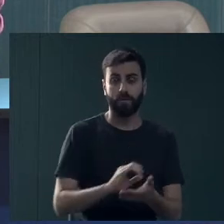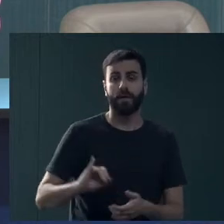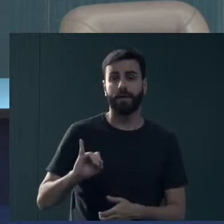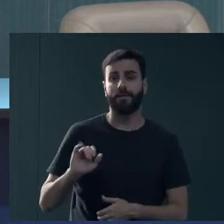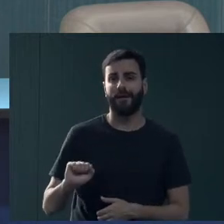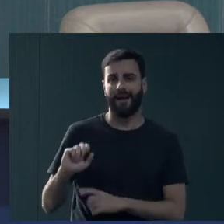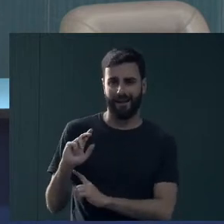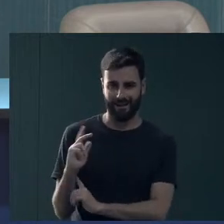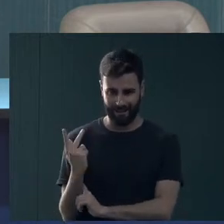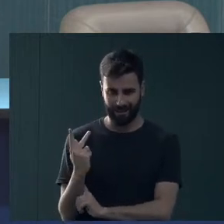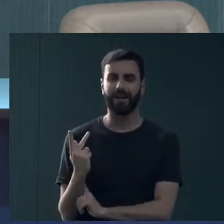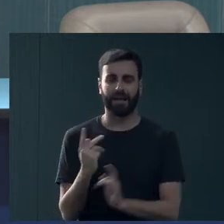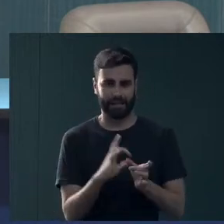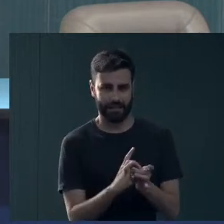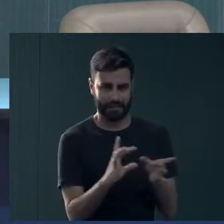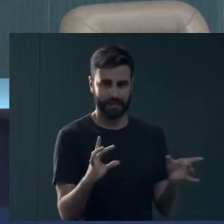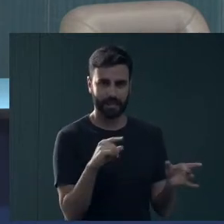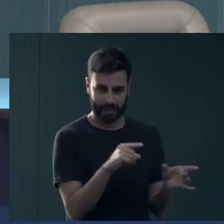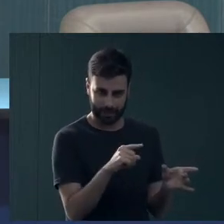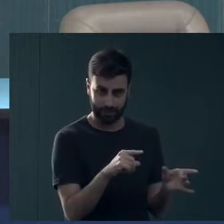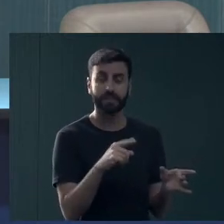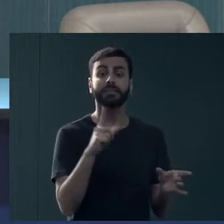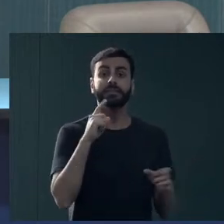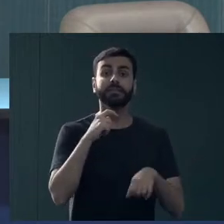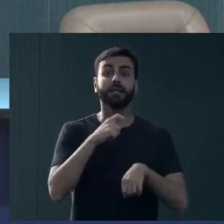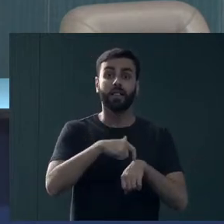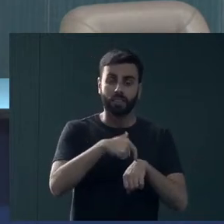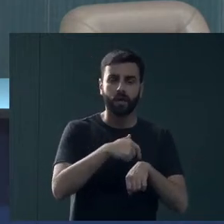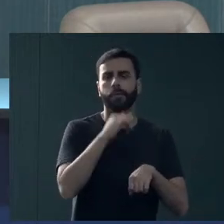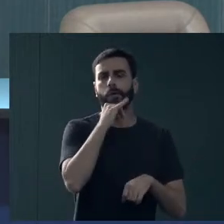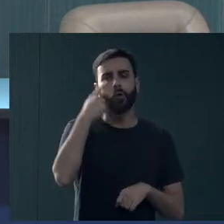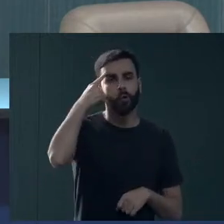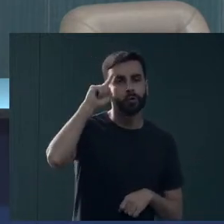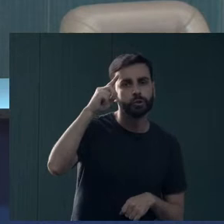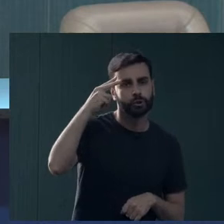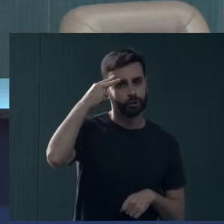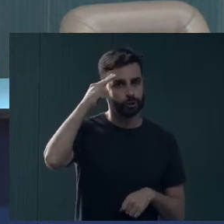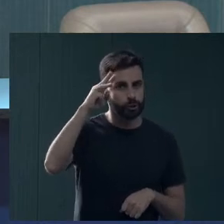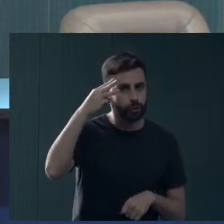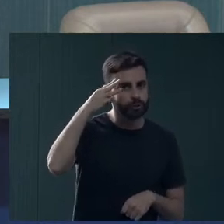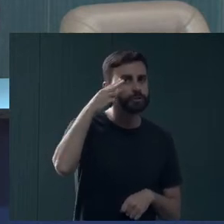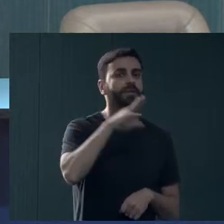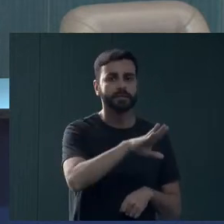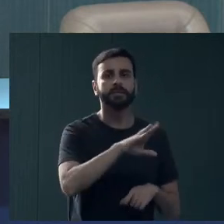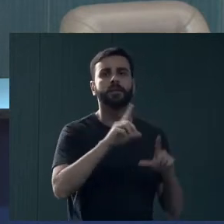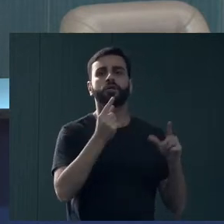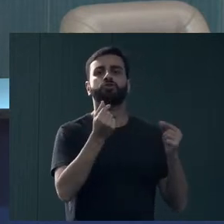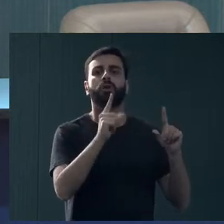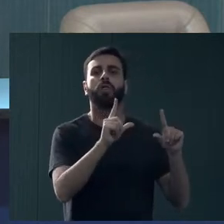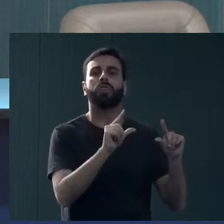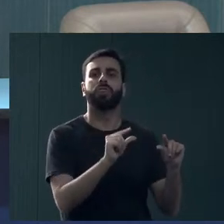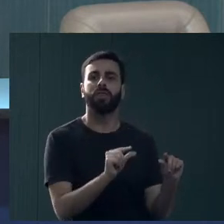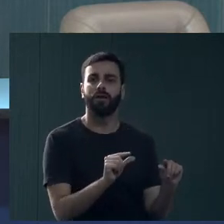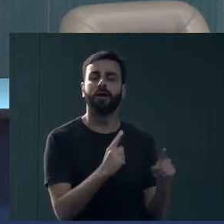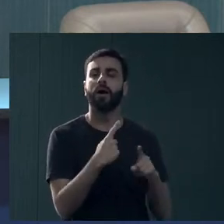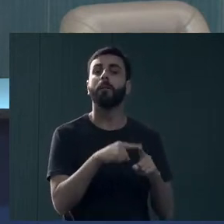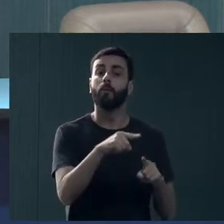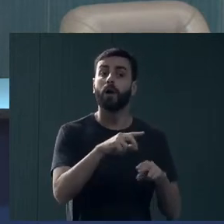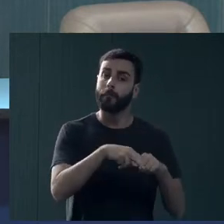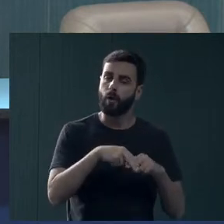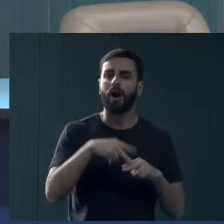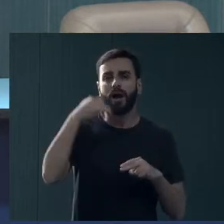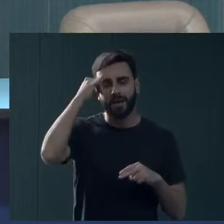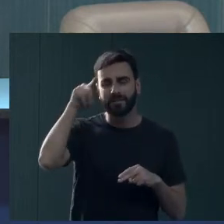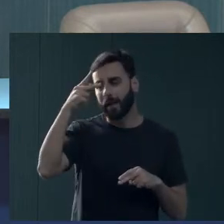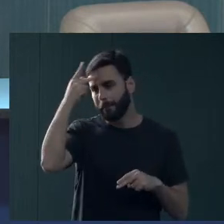que é a autorização de internação hospitalar, e quanto mais tempo ele vai ficando no hospital, menos ele recebe, que é justamente para você não criar a